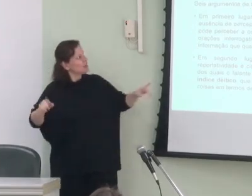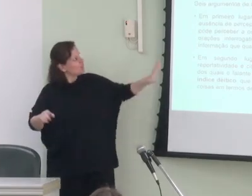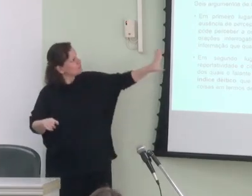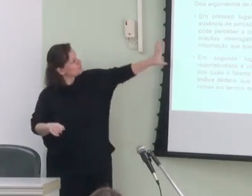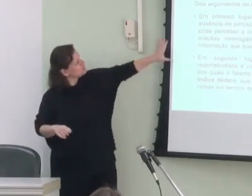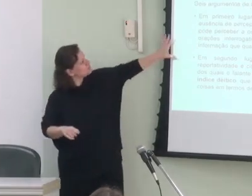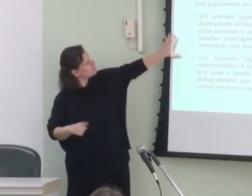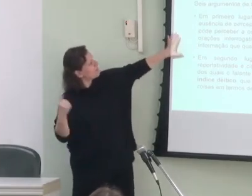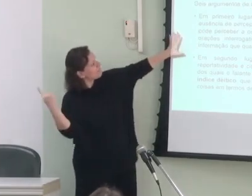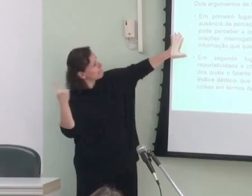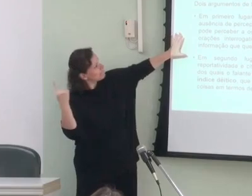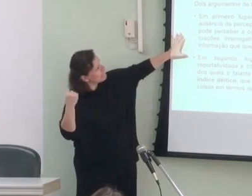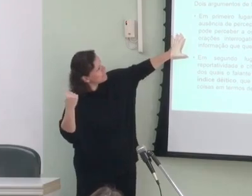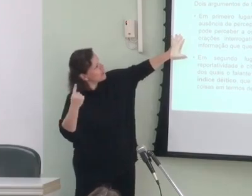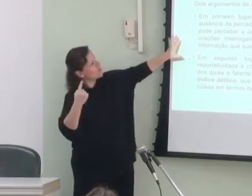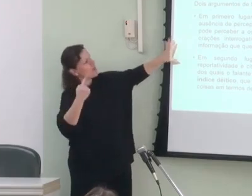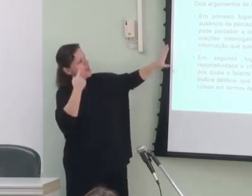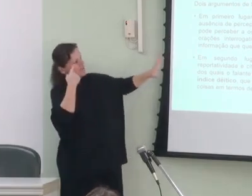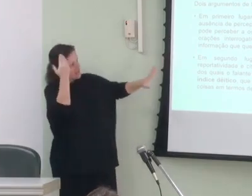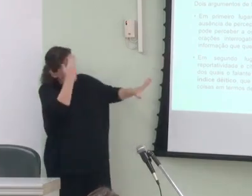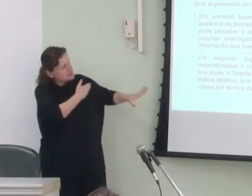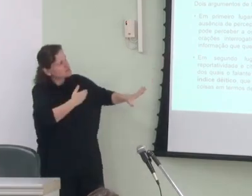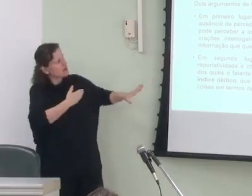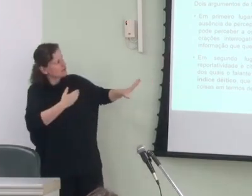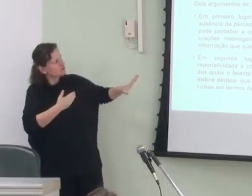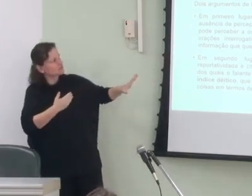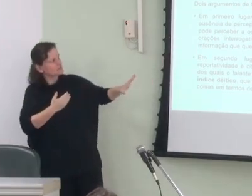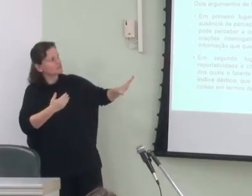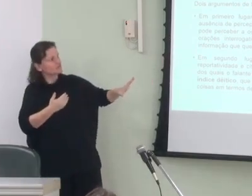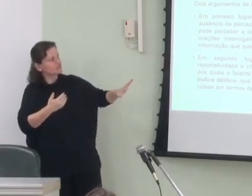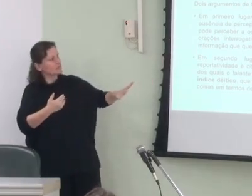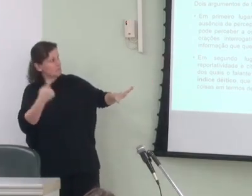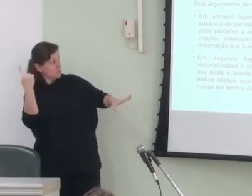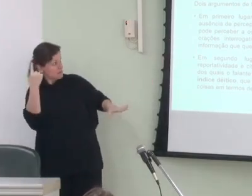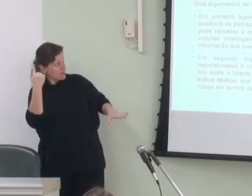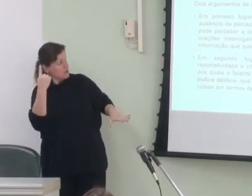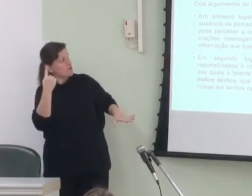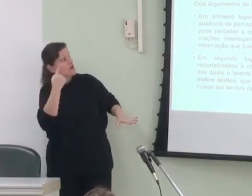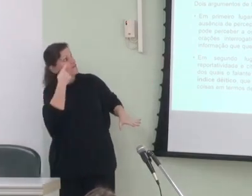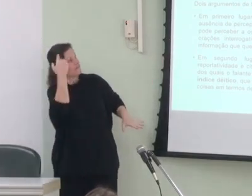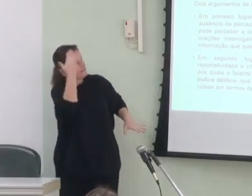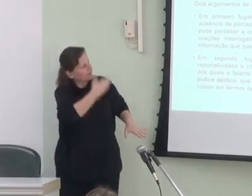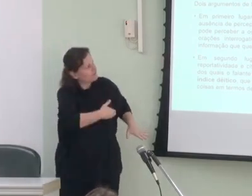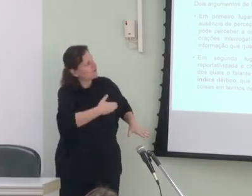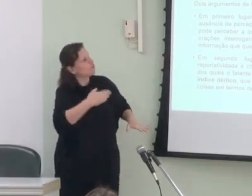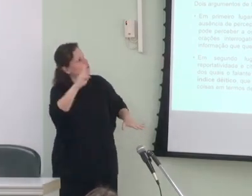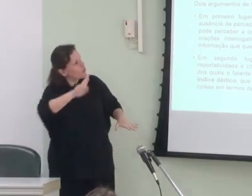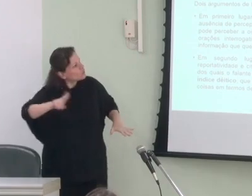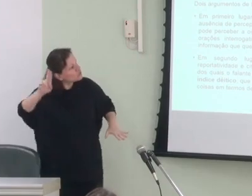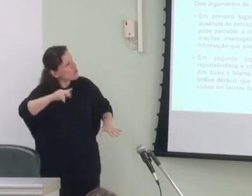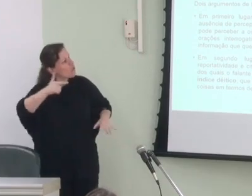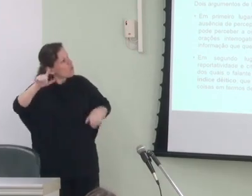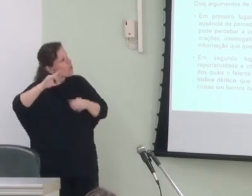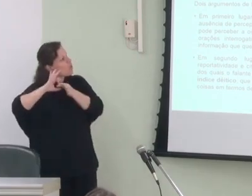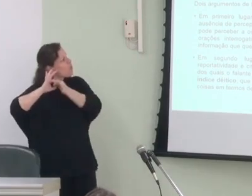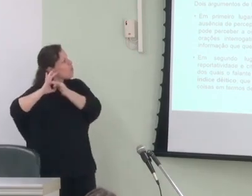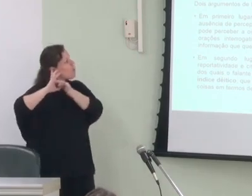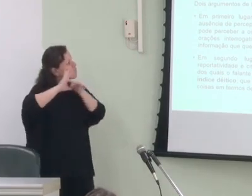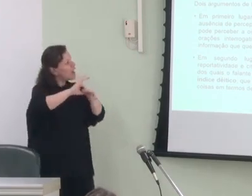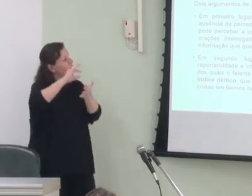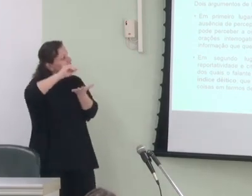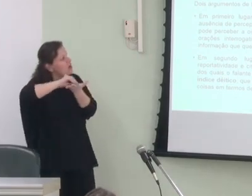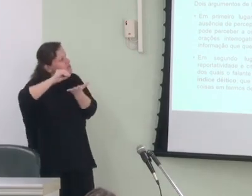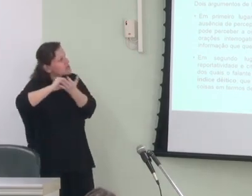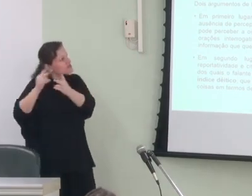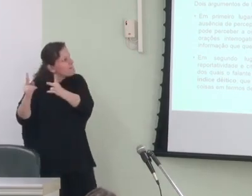primeiro foram dois os argumentos primeiro esse evidencial é empregado em outros